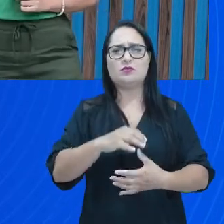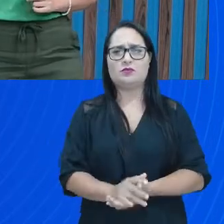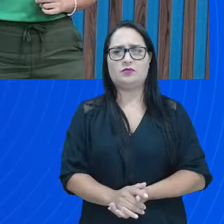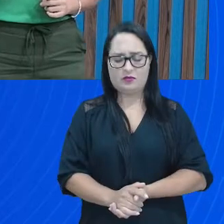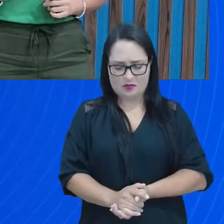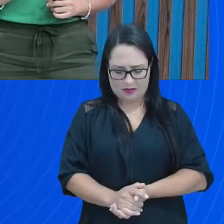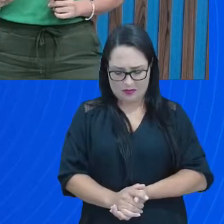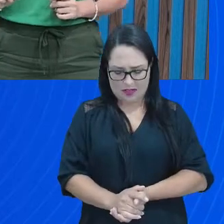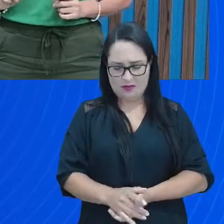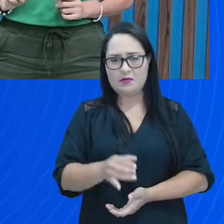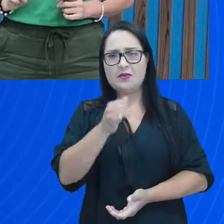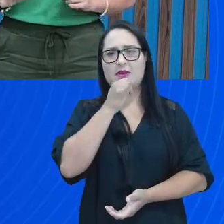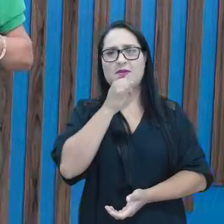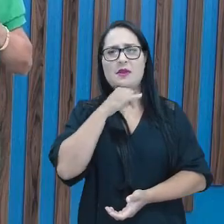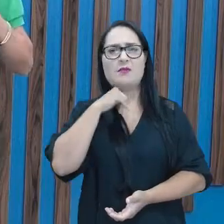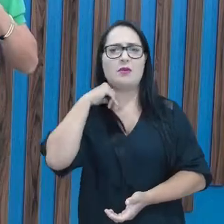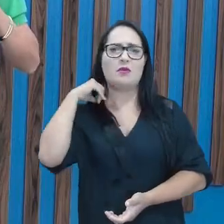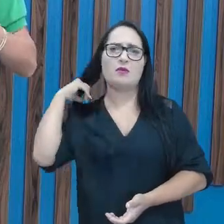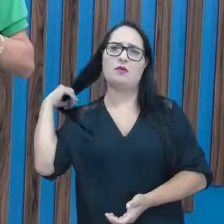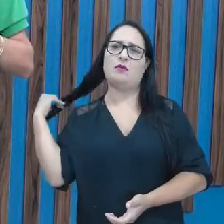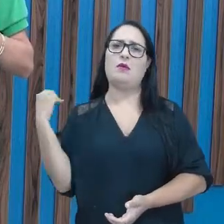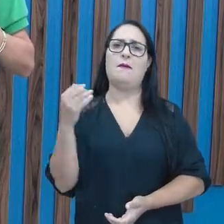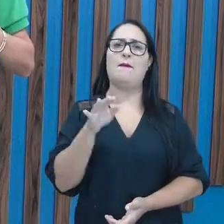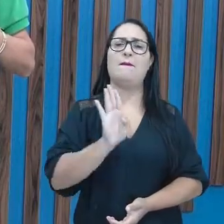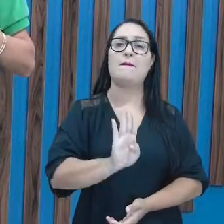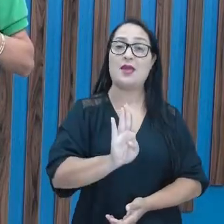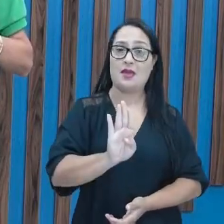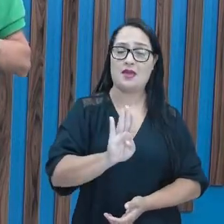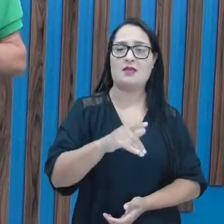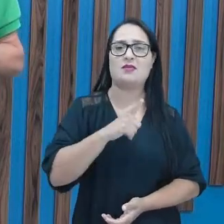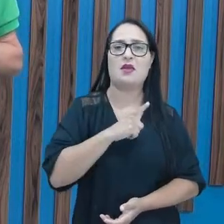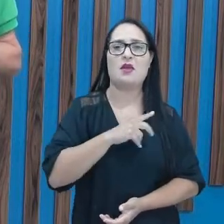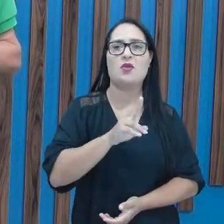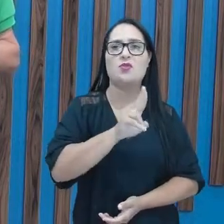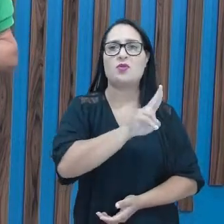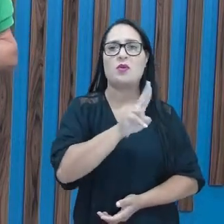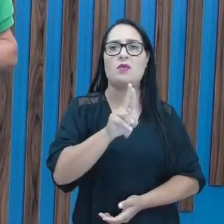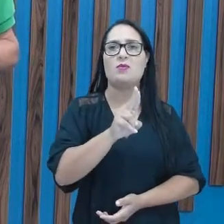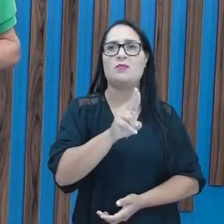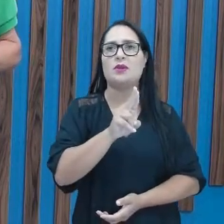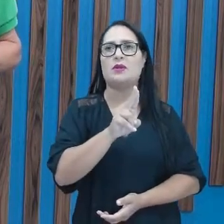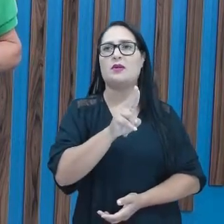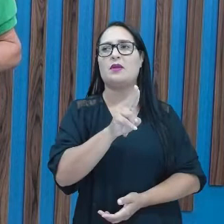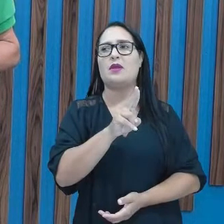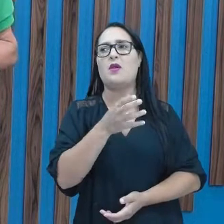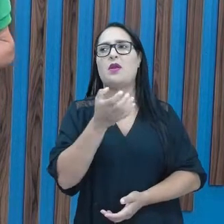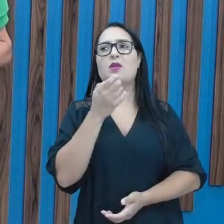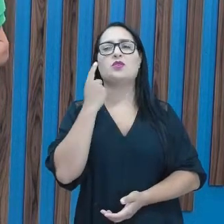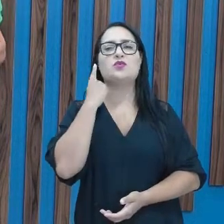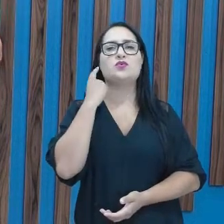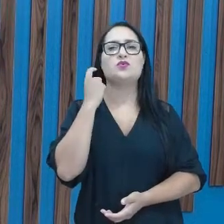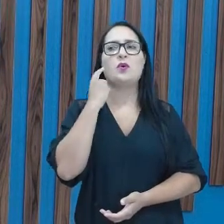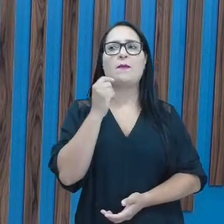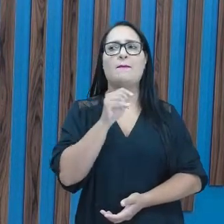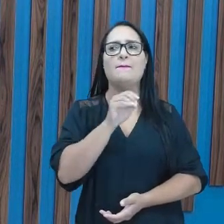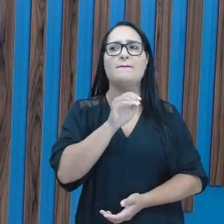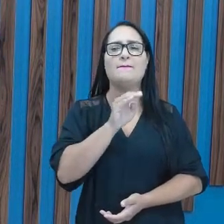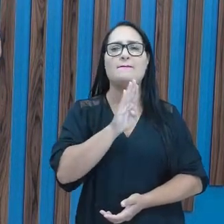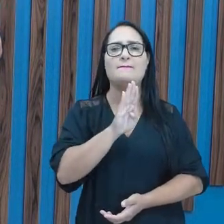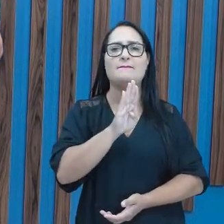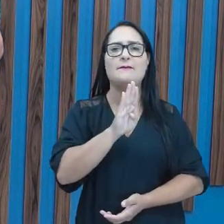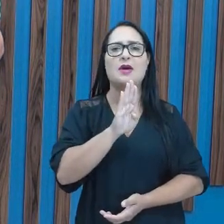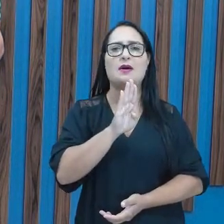consoante B? Percebam que B é o nome. Eu quero o som. O som do B é assim, ó.